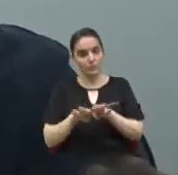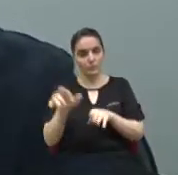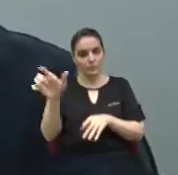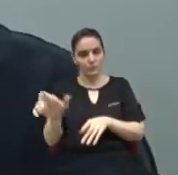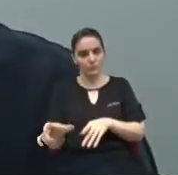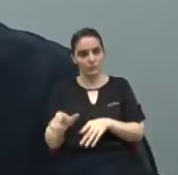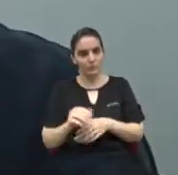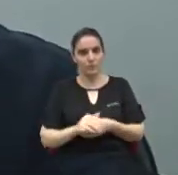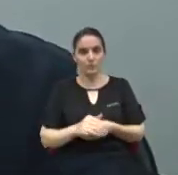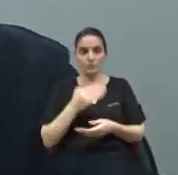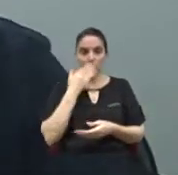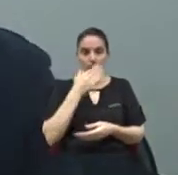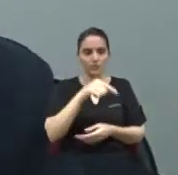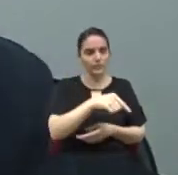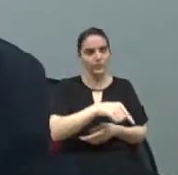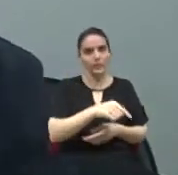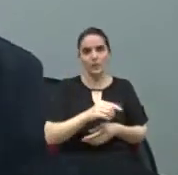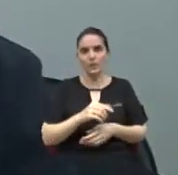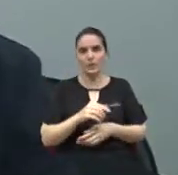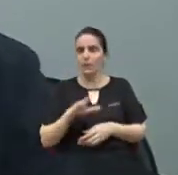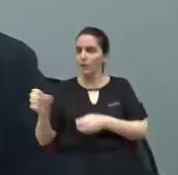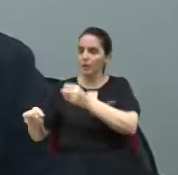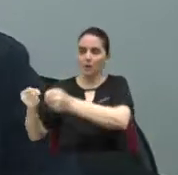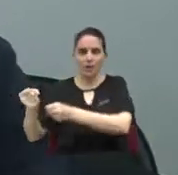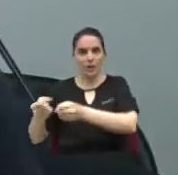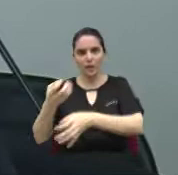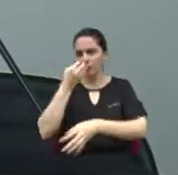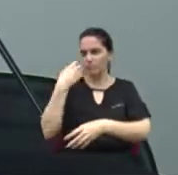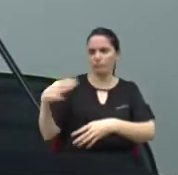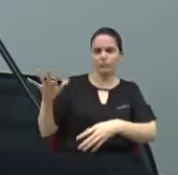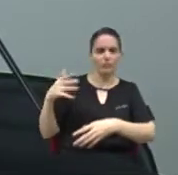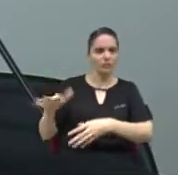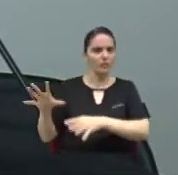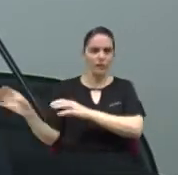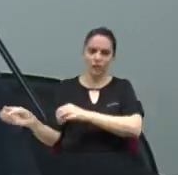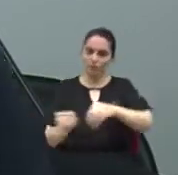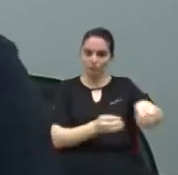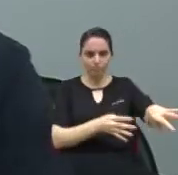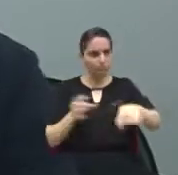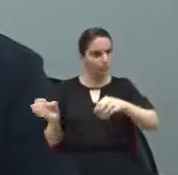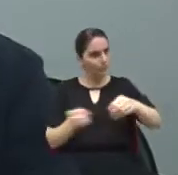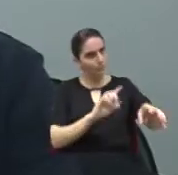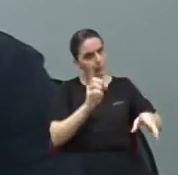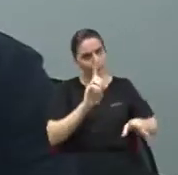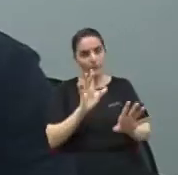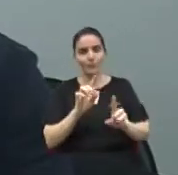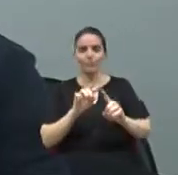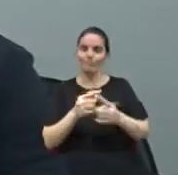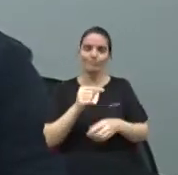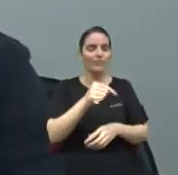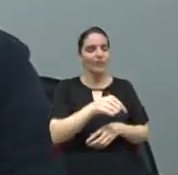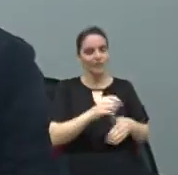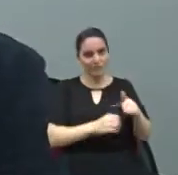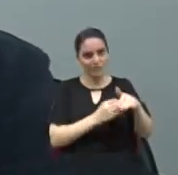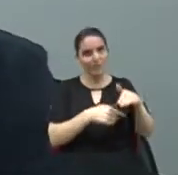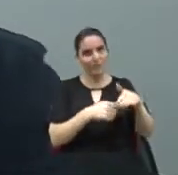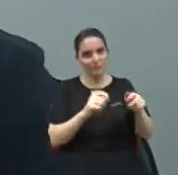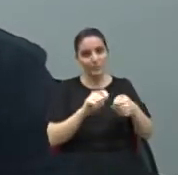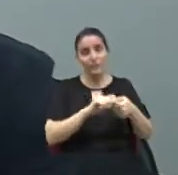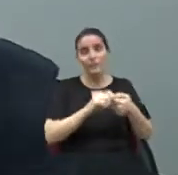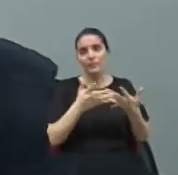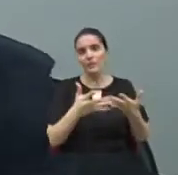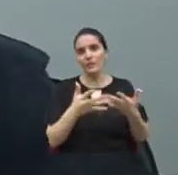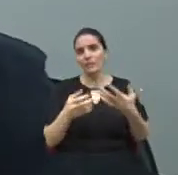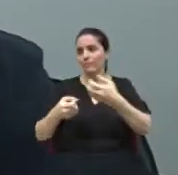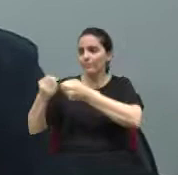assim, não faça mais o serviço, não recolha mais os carros, mas, ele acaba fazendo, por quê? Vai deixar o